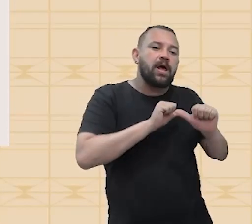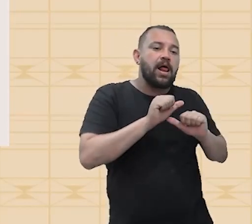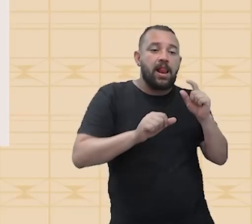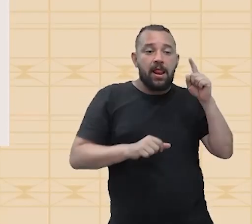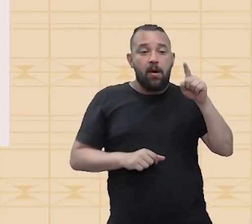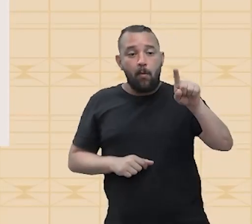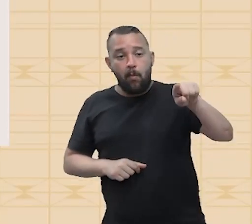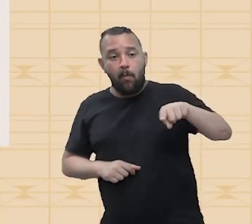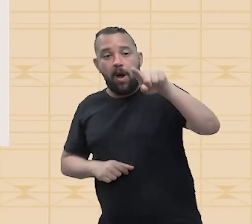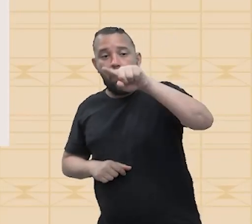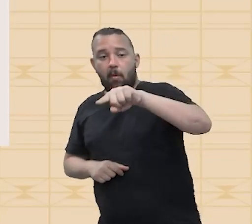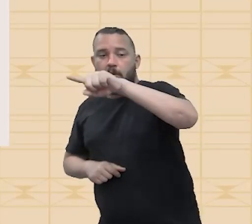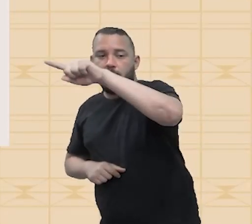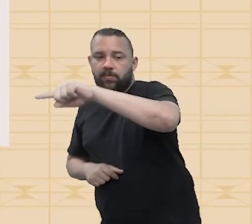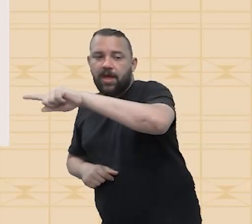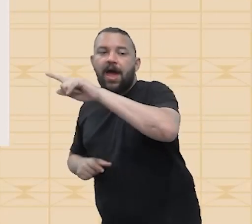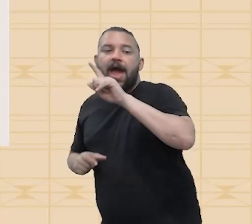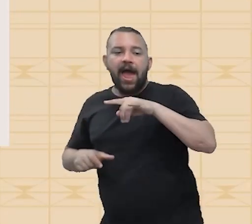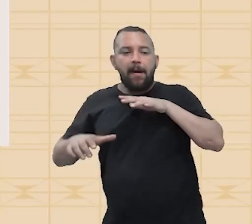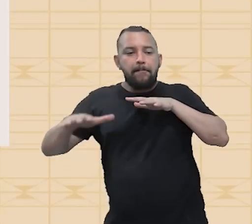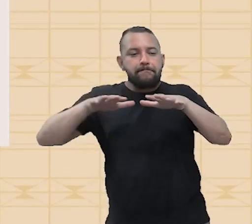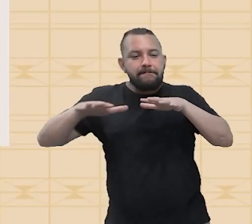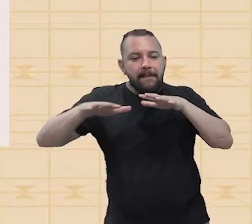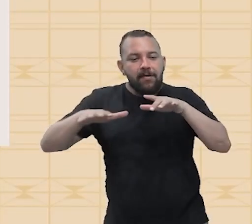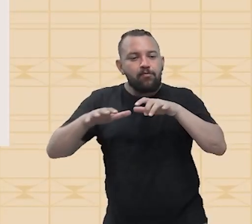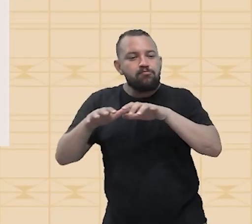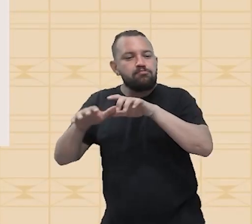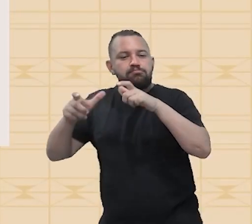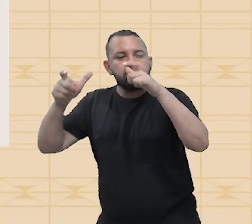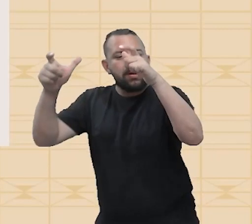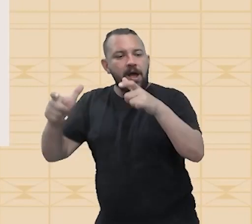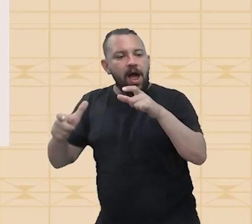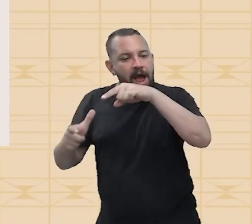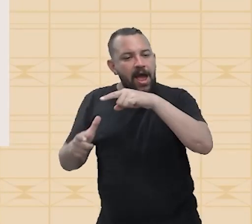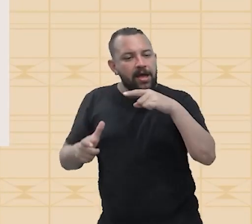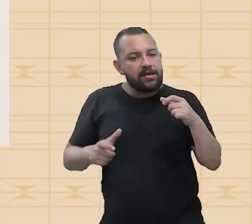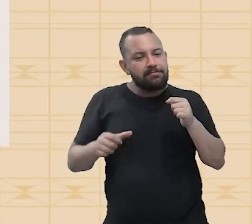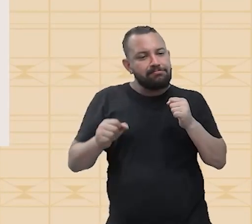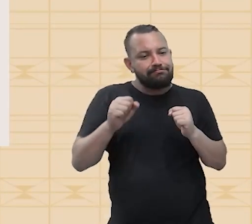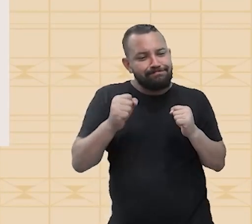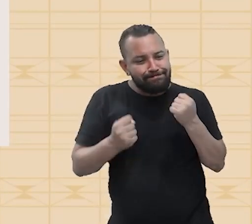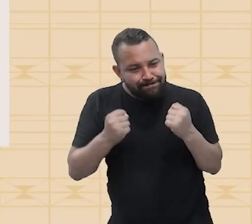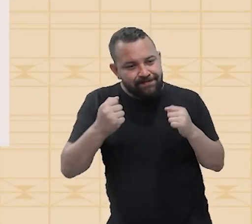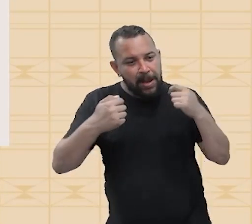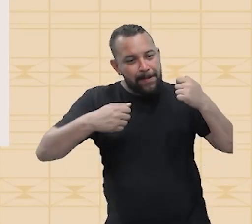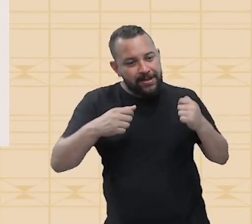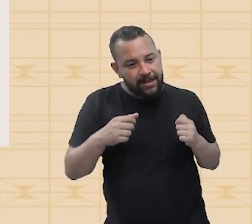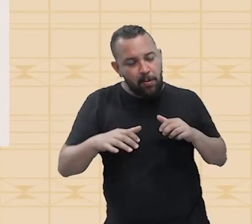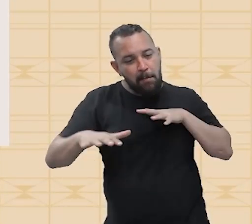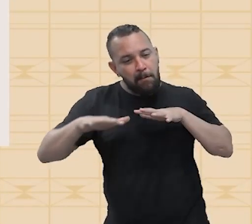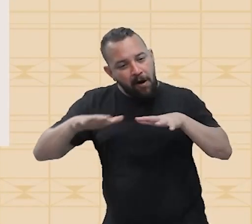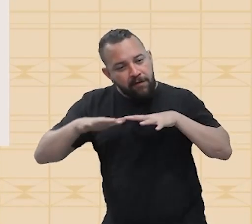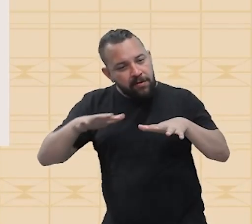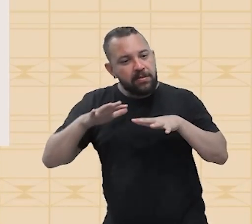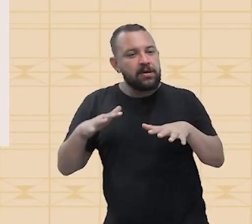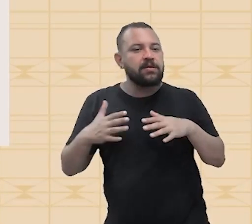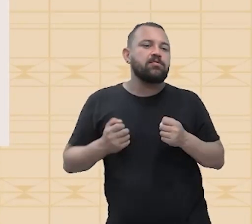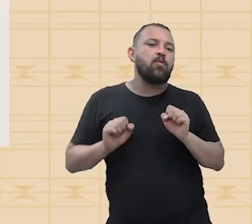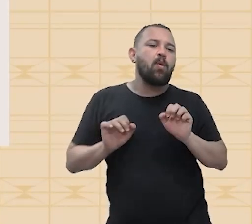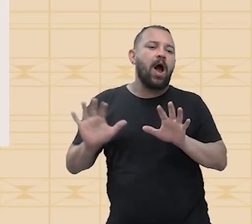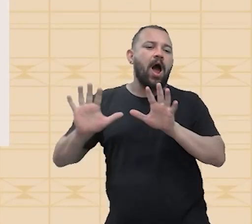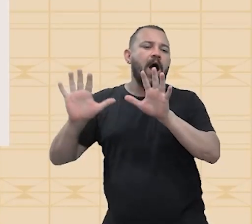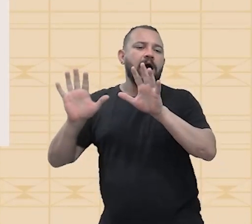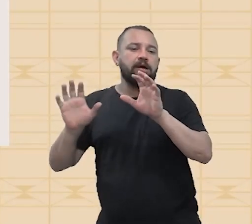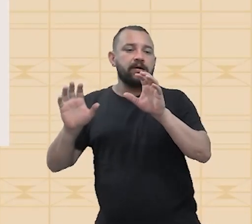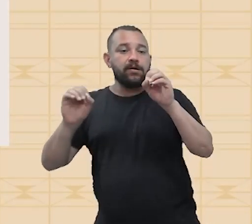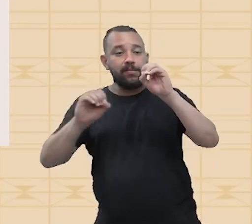ela é uma perturbação de um meio. E nós estamos falando de uma onda mecânica, que precisa de um meio material. No estado gasoso, as